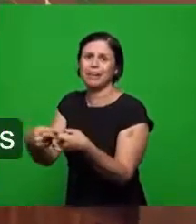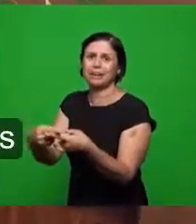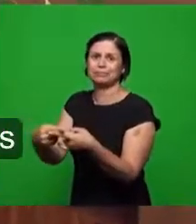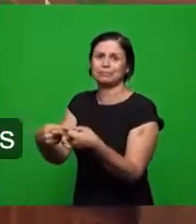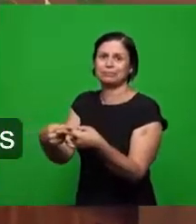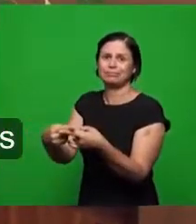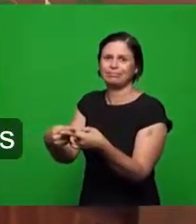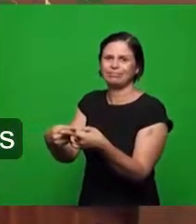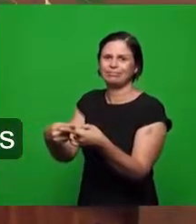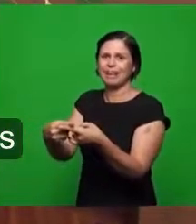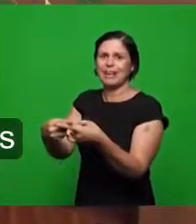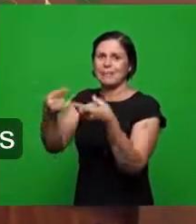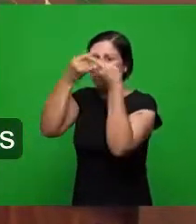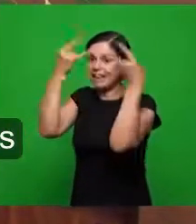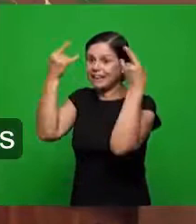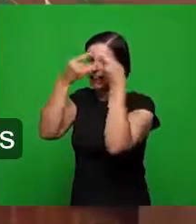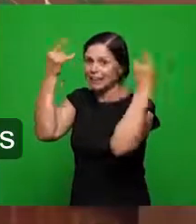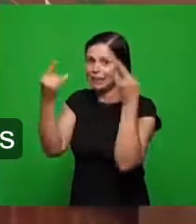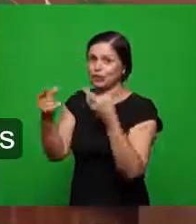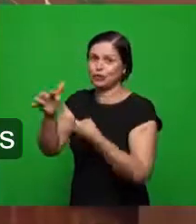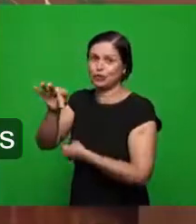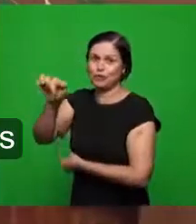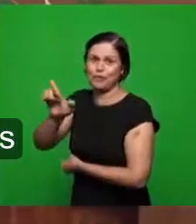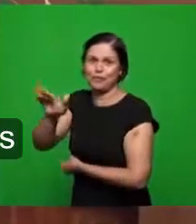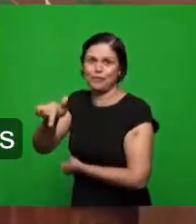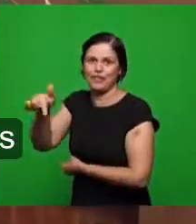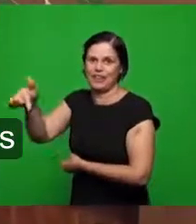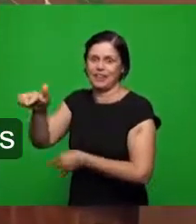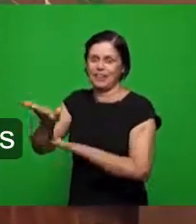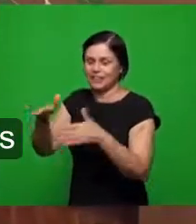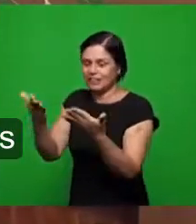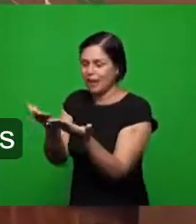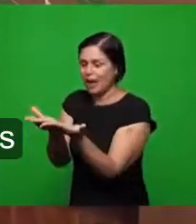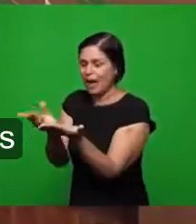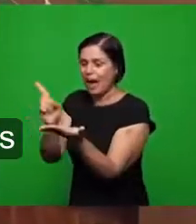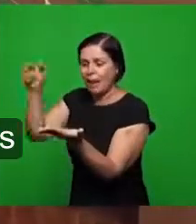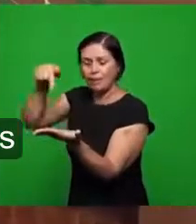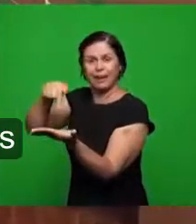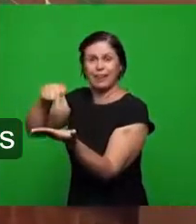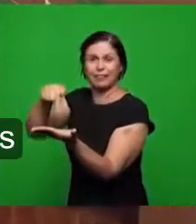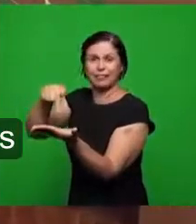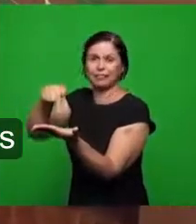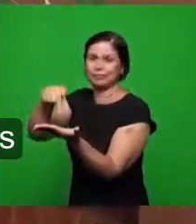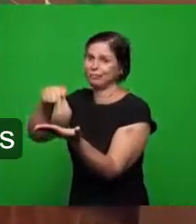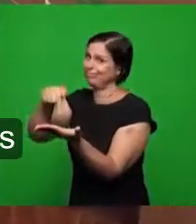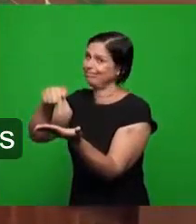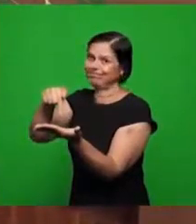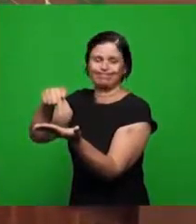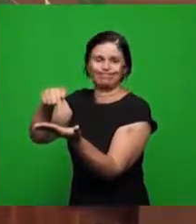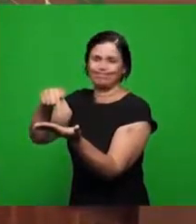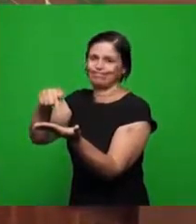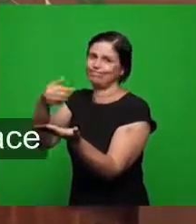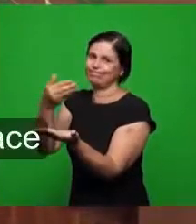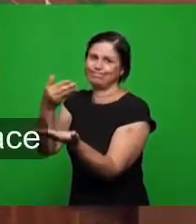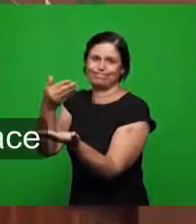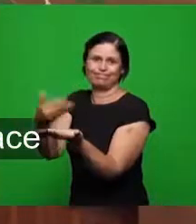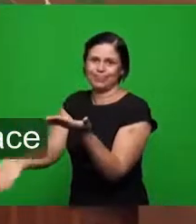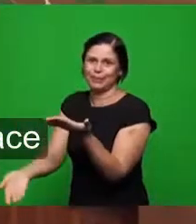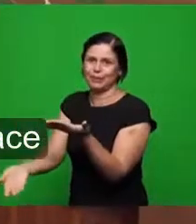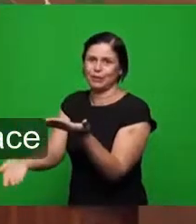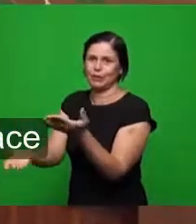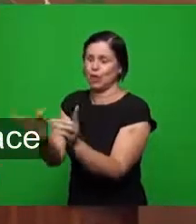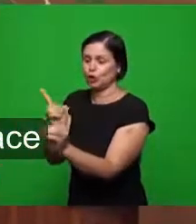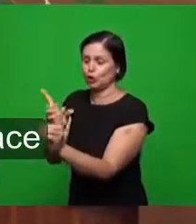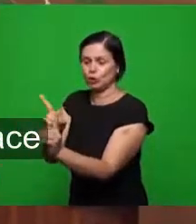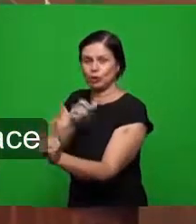foi retirada então a palavra perdeu os seus efeitos a doutrina